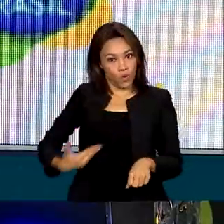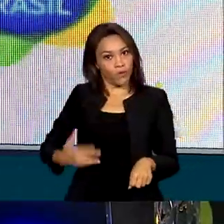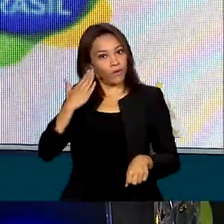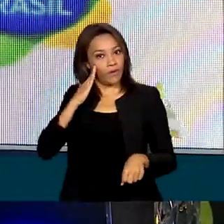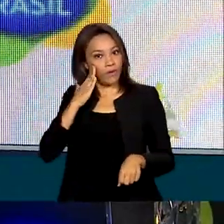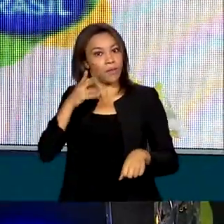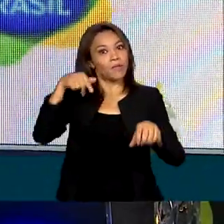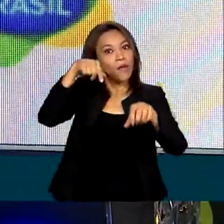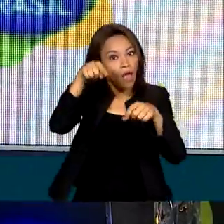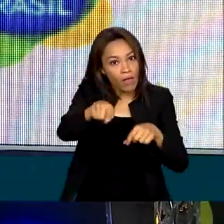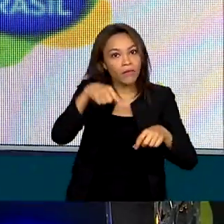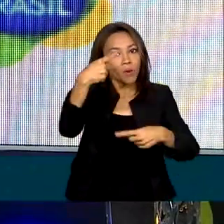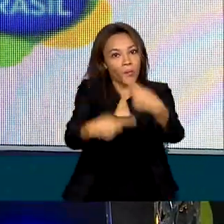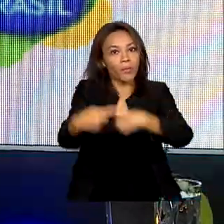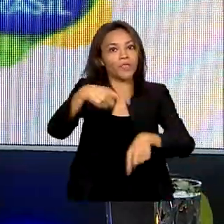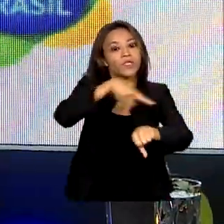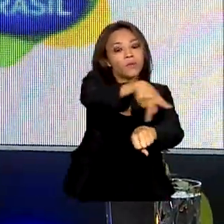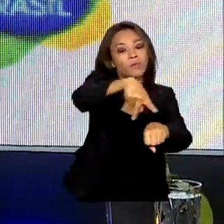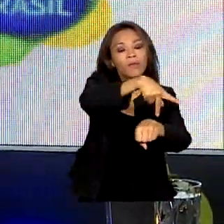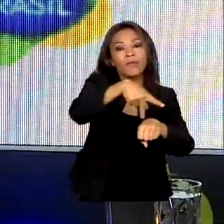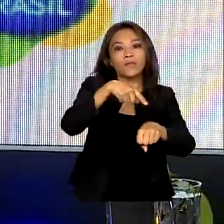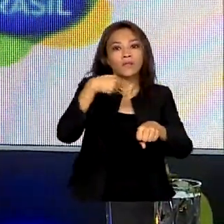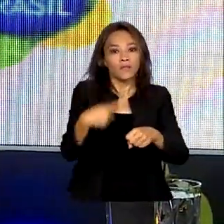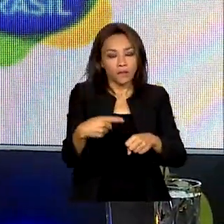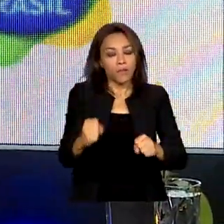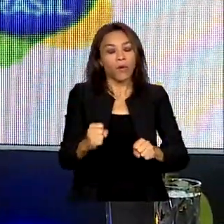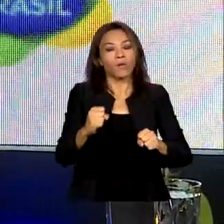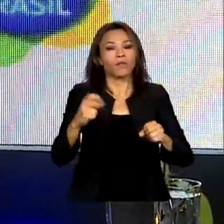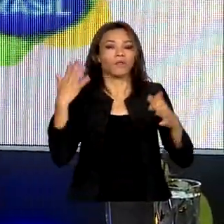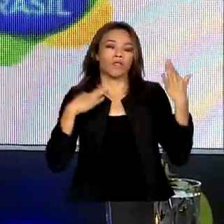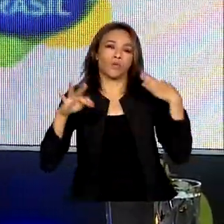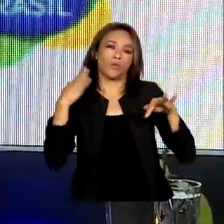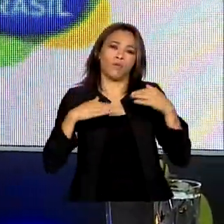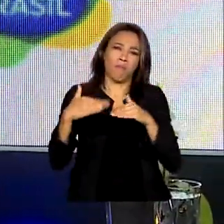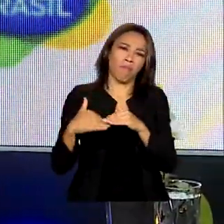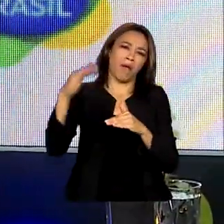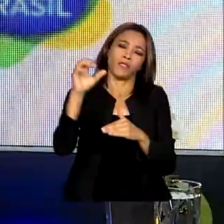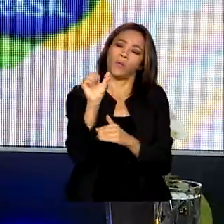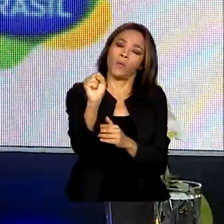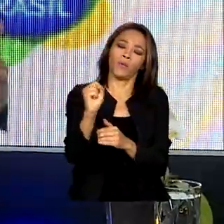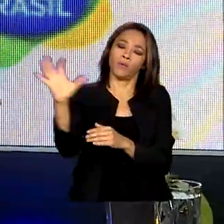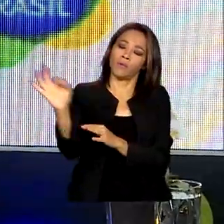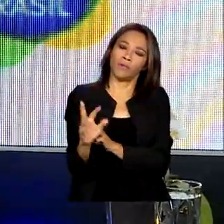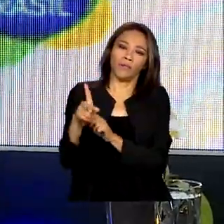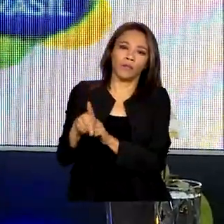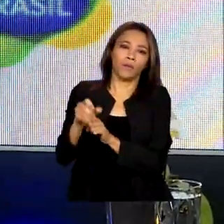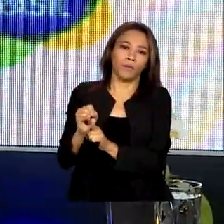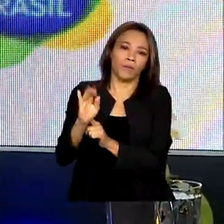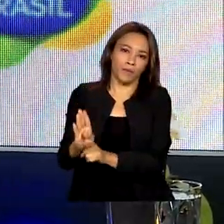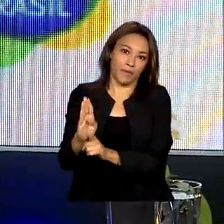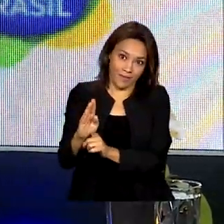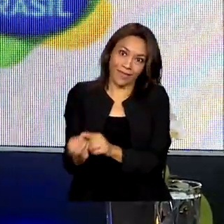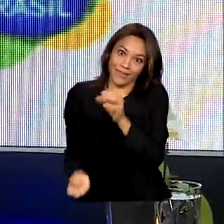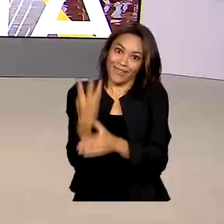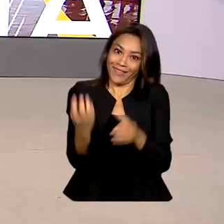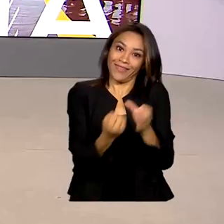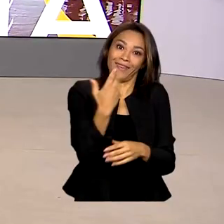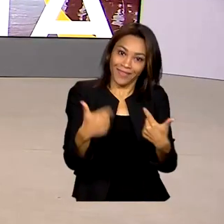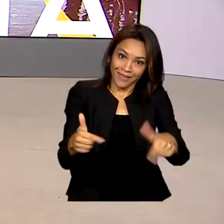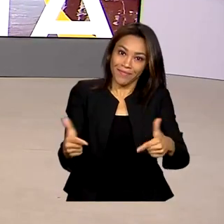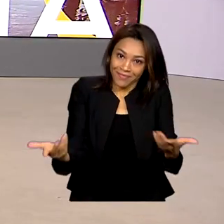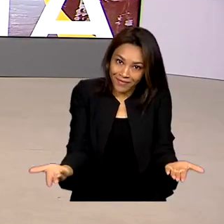política de Estado para fazer com que o turismo possa ir além dos 8% do PIB que tem hoje e gerar muito mais emprego que possa gerar hoje.